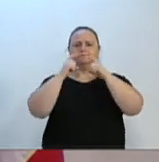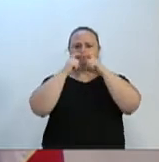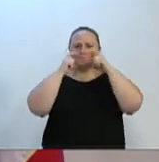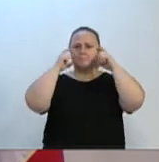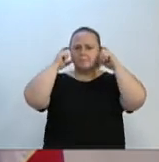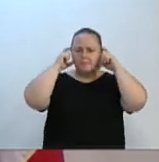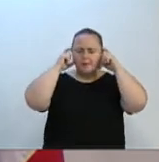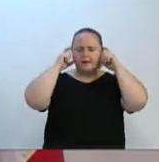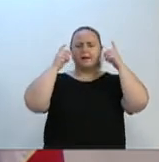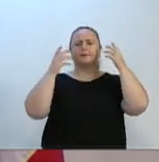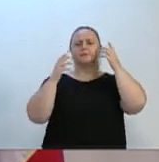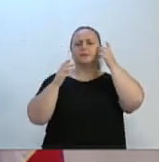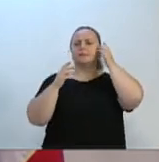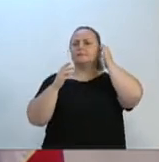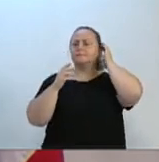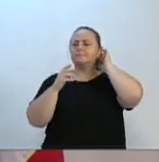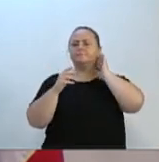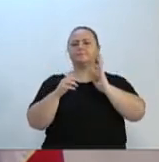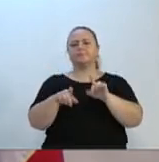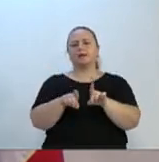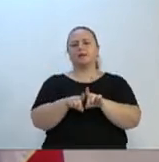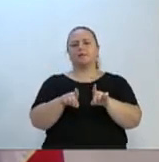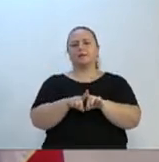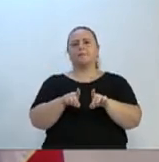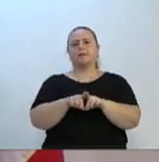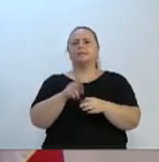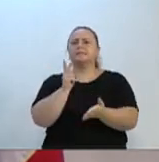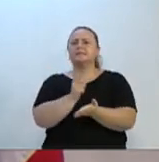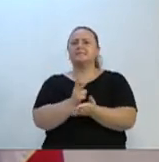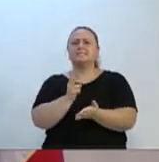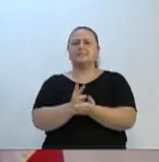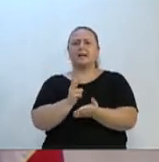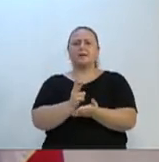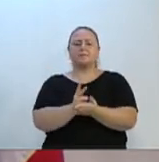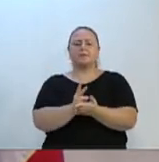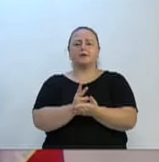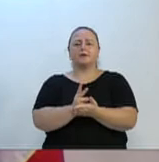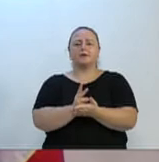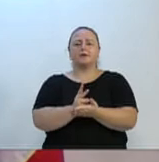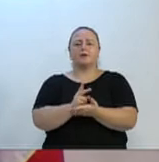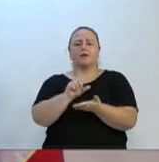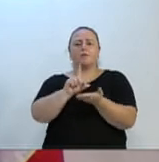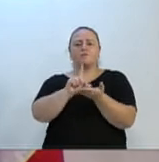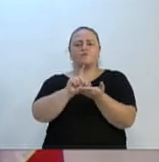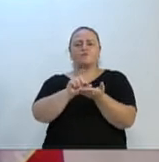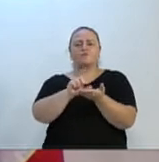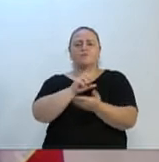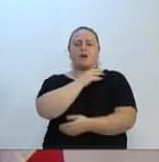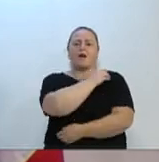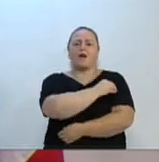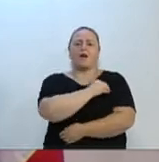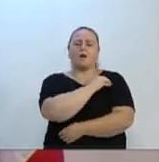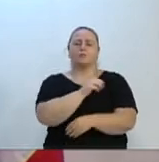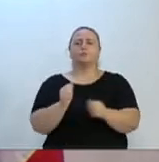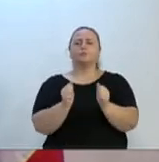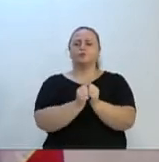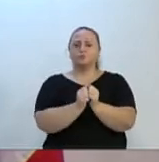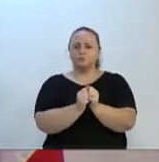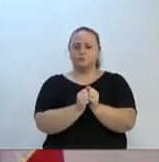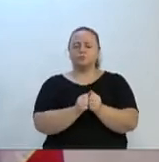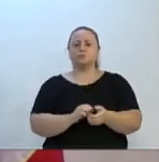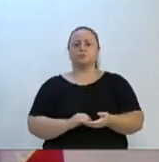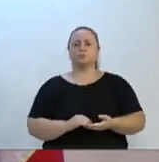obrigatório, com a utilização do álcool, como nós, aqui na Câmara de Vereadores, estamos fazendo.